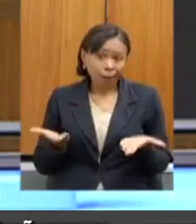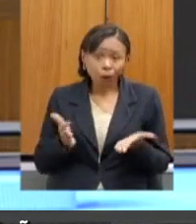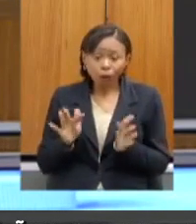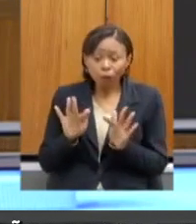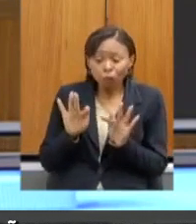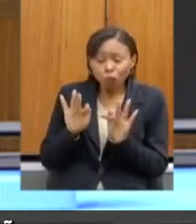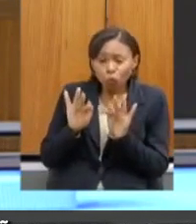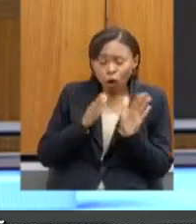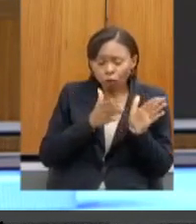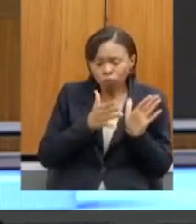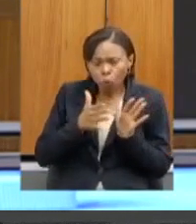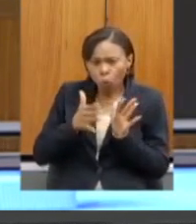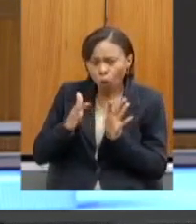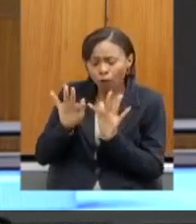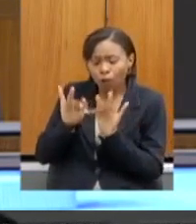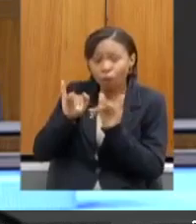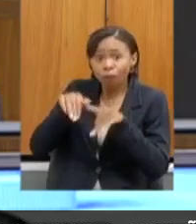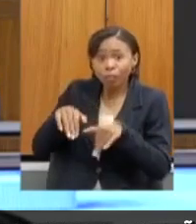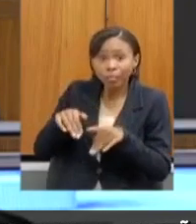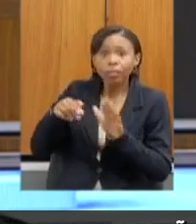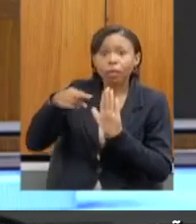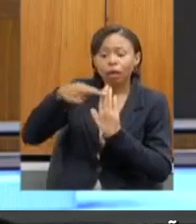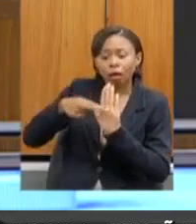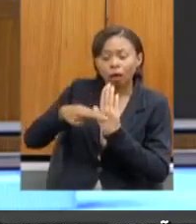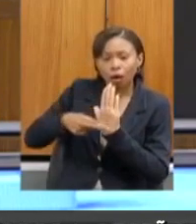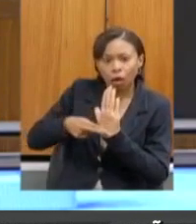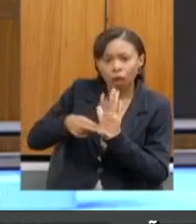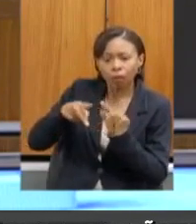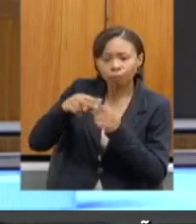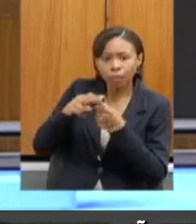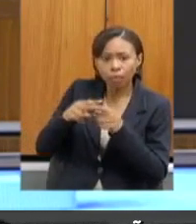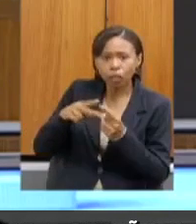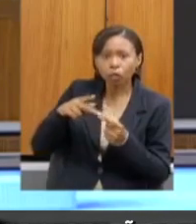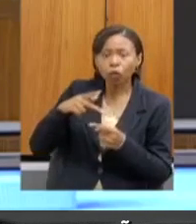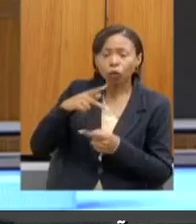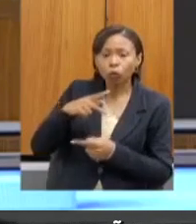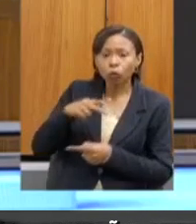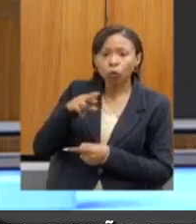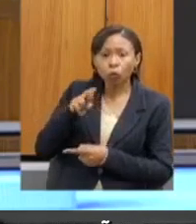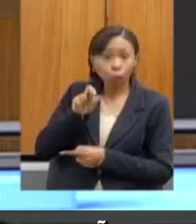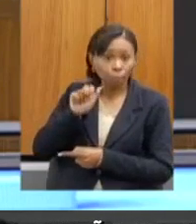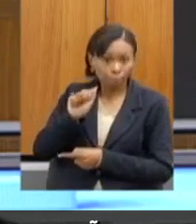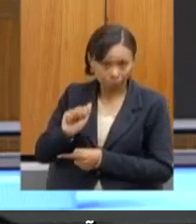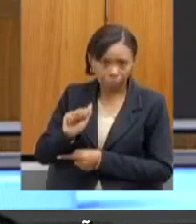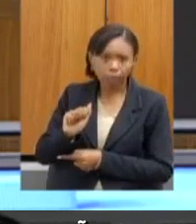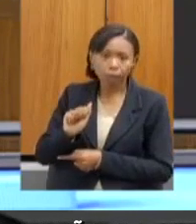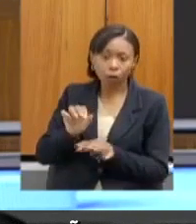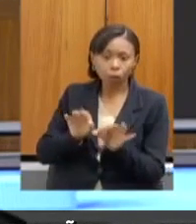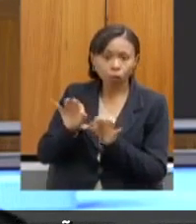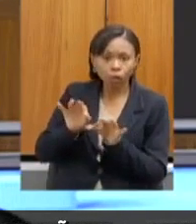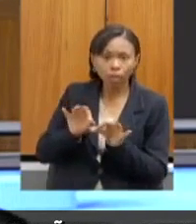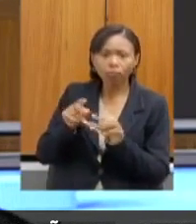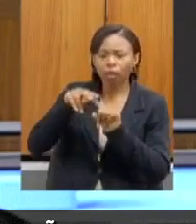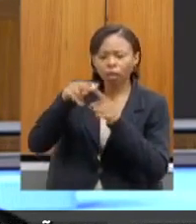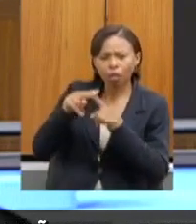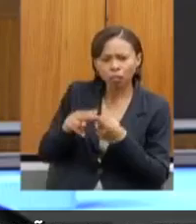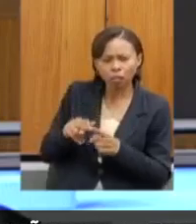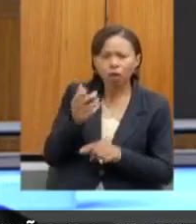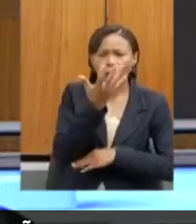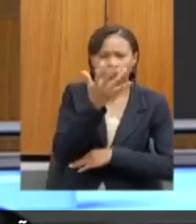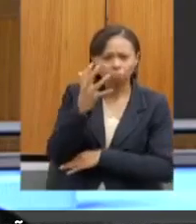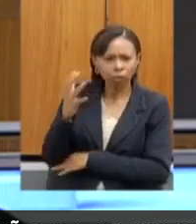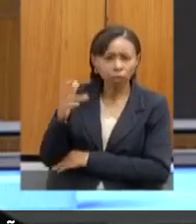da regulamentação do PRA, já do plano do programa de regularização ambiental, que é uma demanda da área rural muito